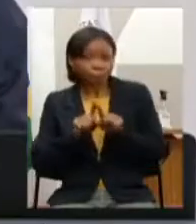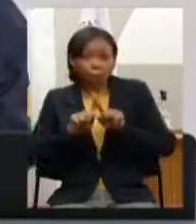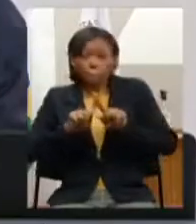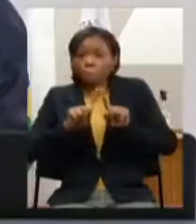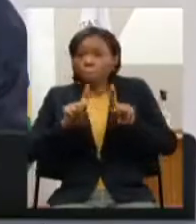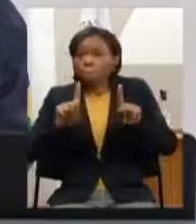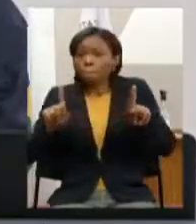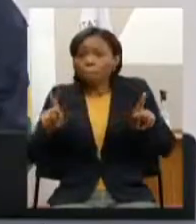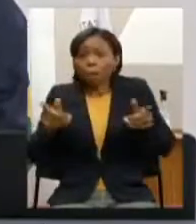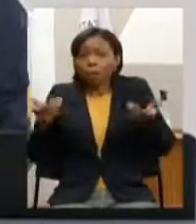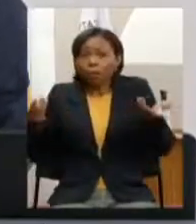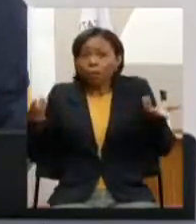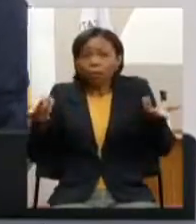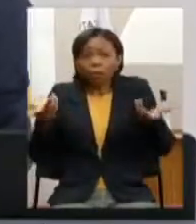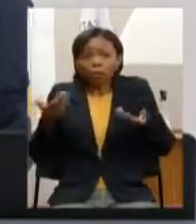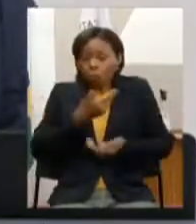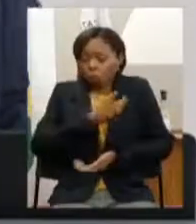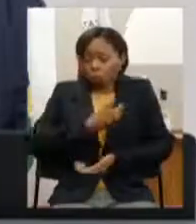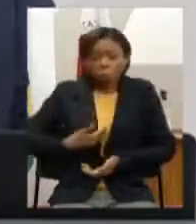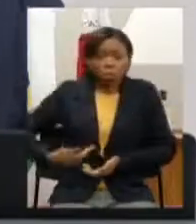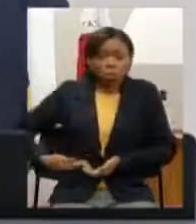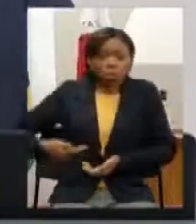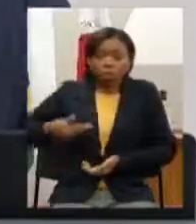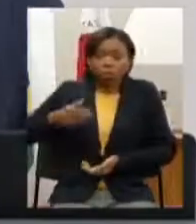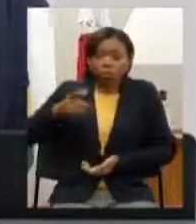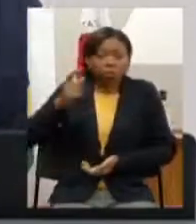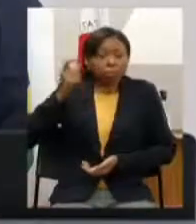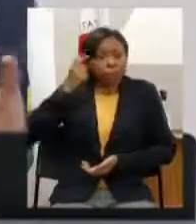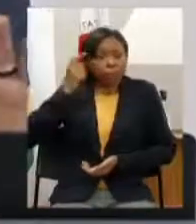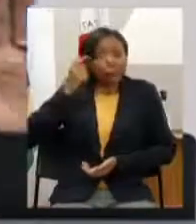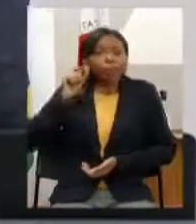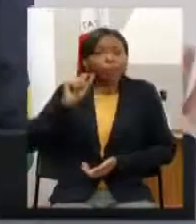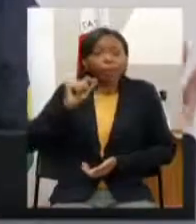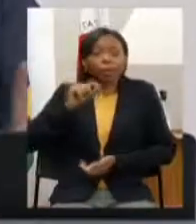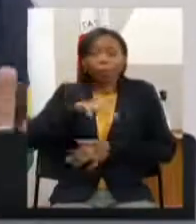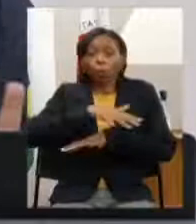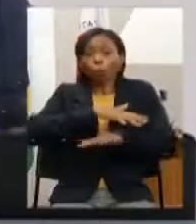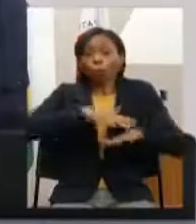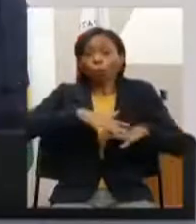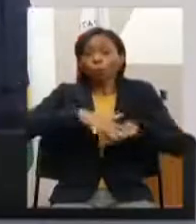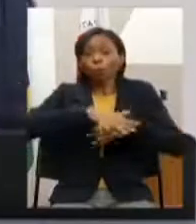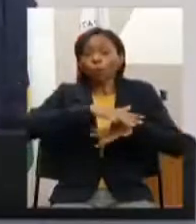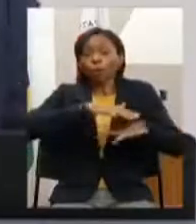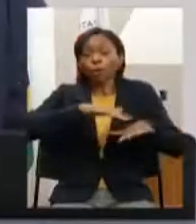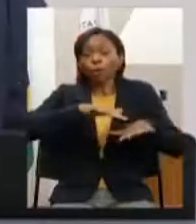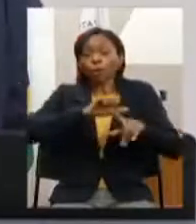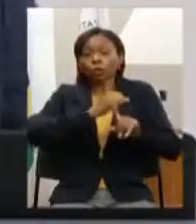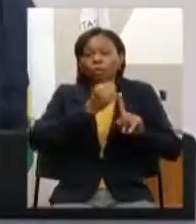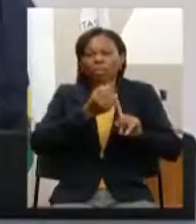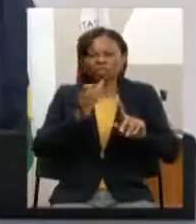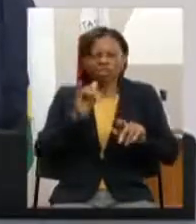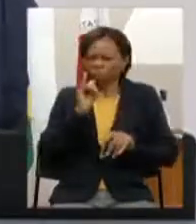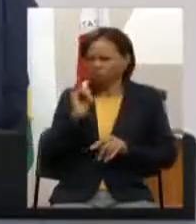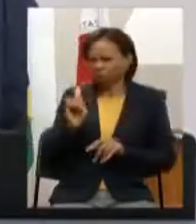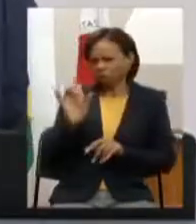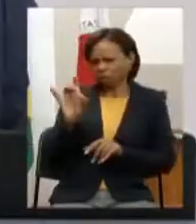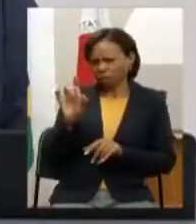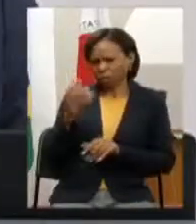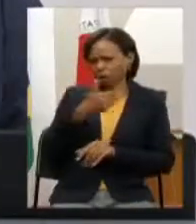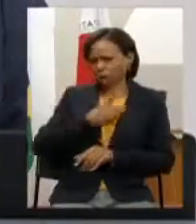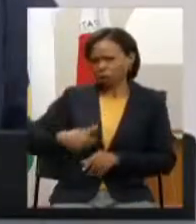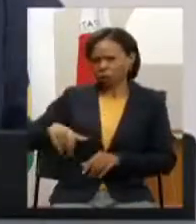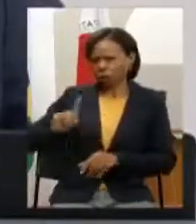Estado muitas vezes pensa que os movimentos sociais e não estou falando isso para esse governo simplesmente não parece que tem como